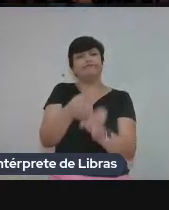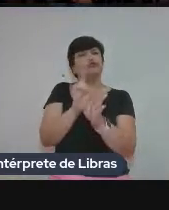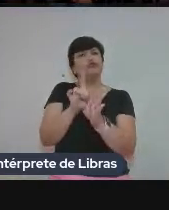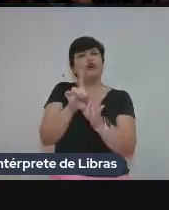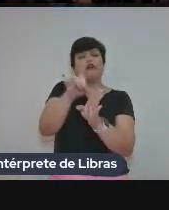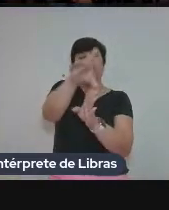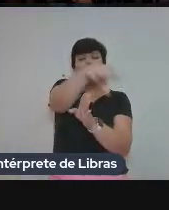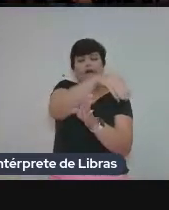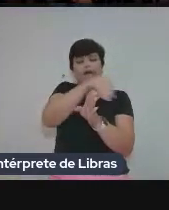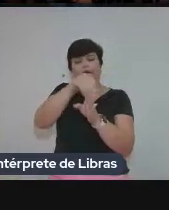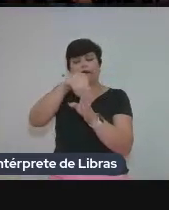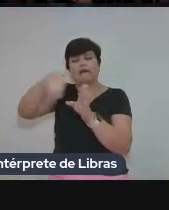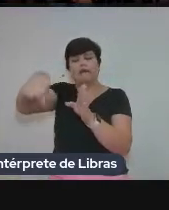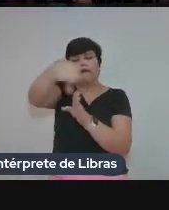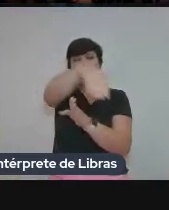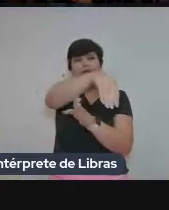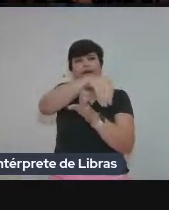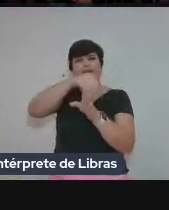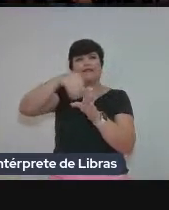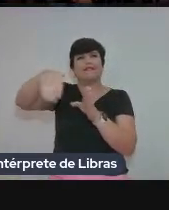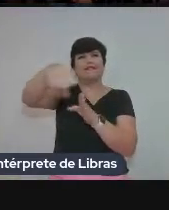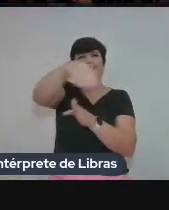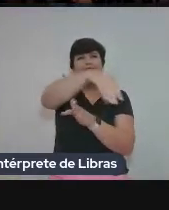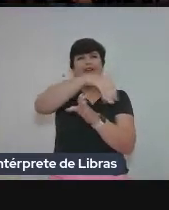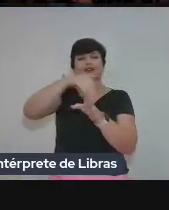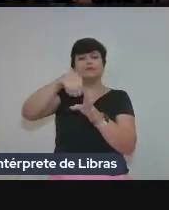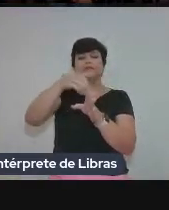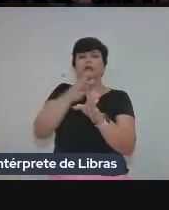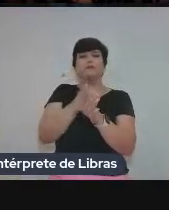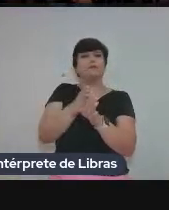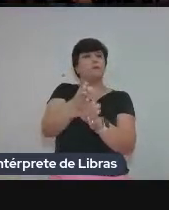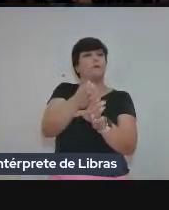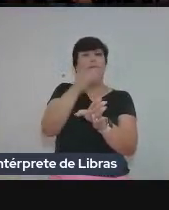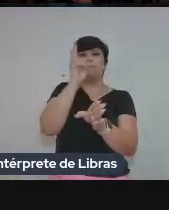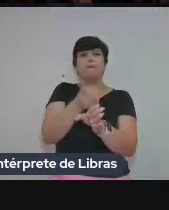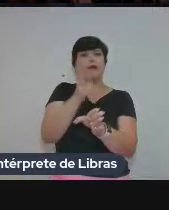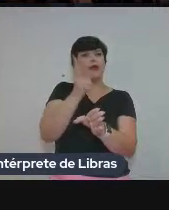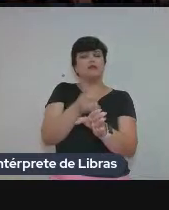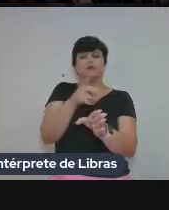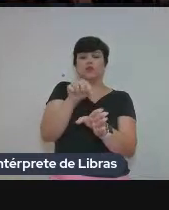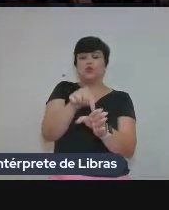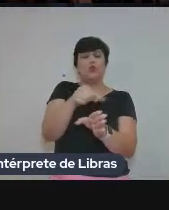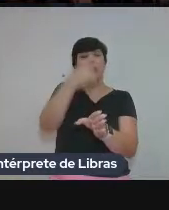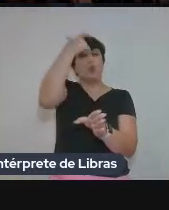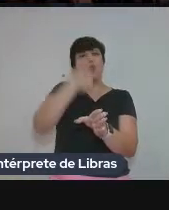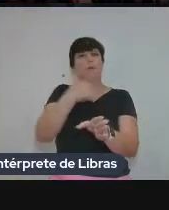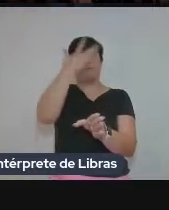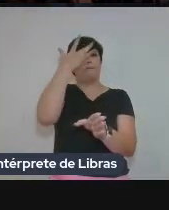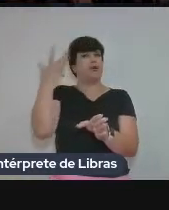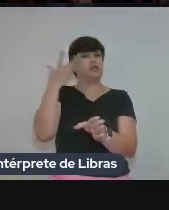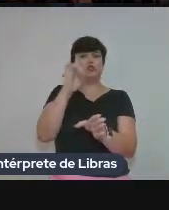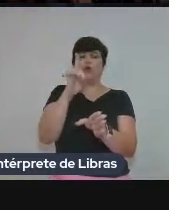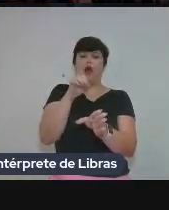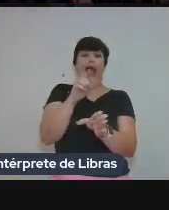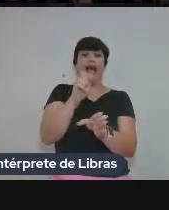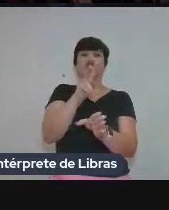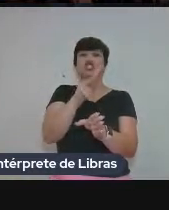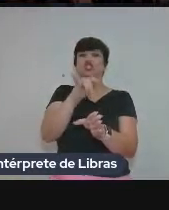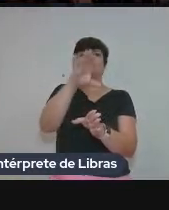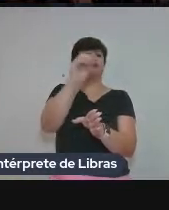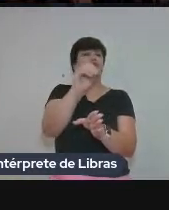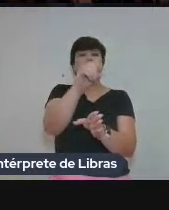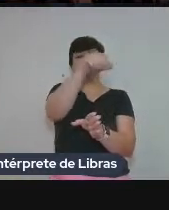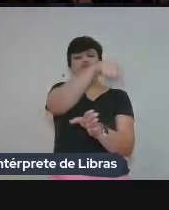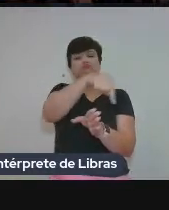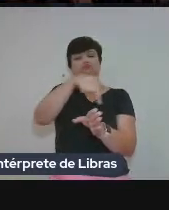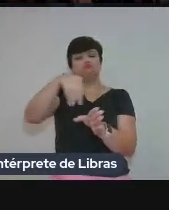por onde as mensagens passariam de maneira intacta, o intérprete que eles não seriam sujeitos, não seriam participantes ativos, e apenas